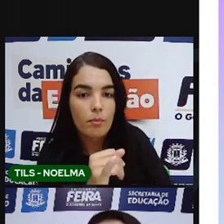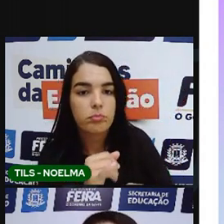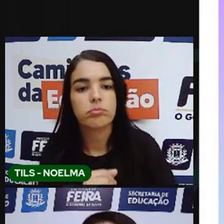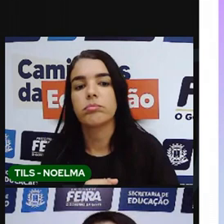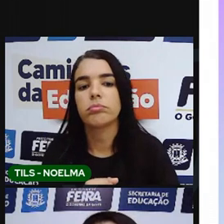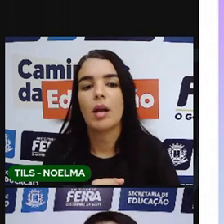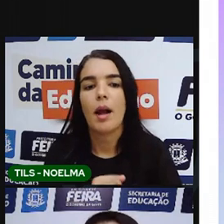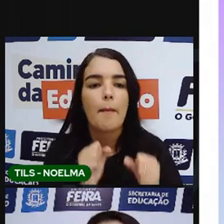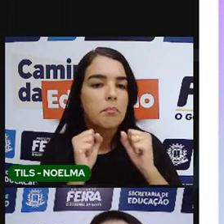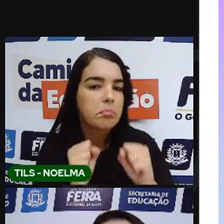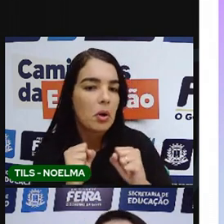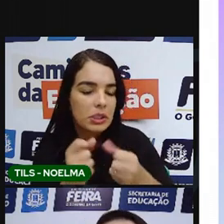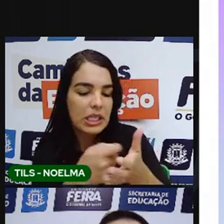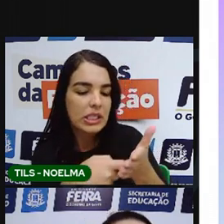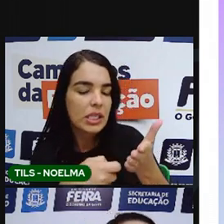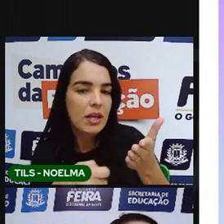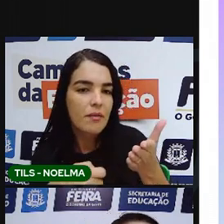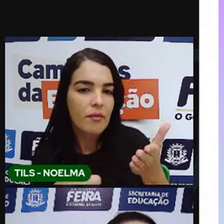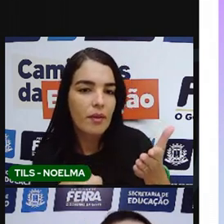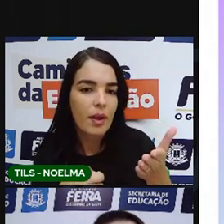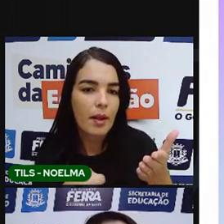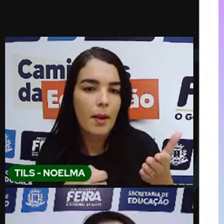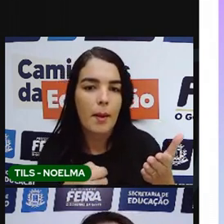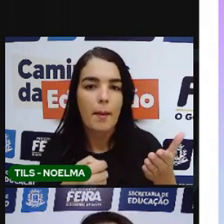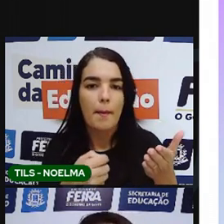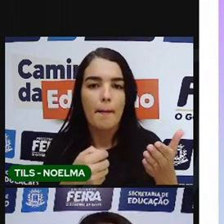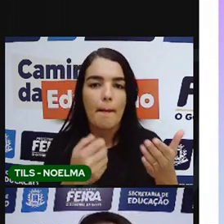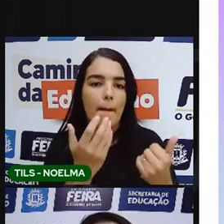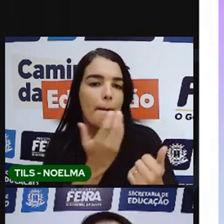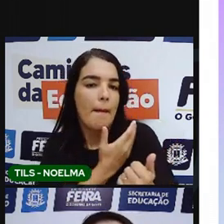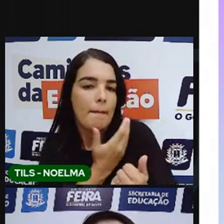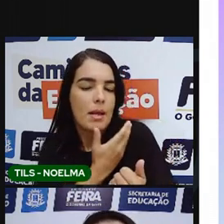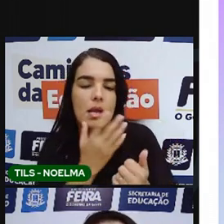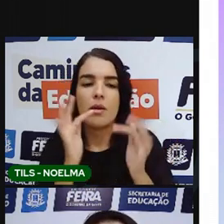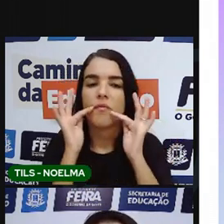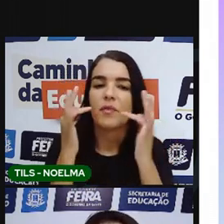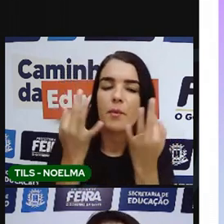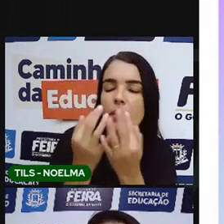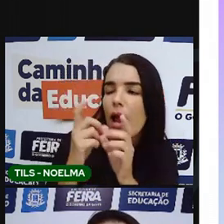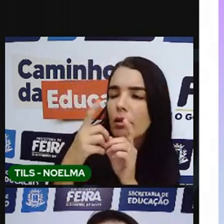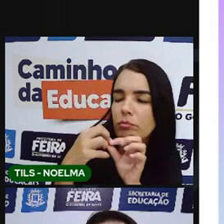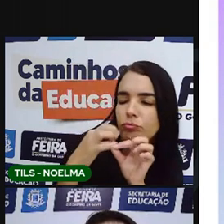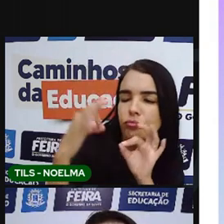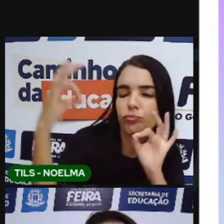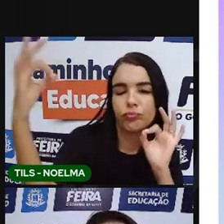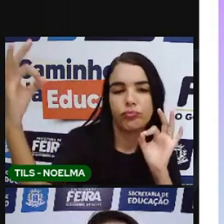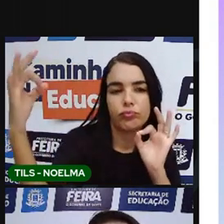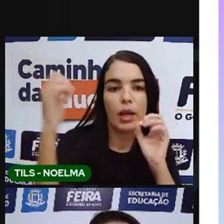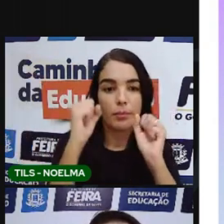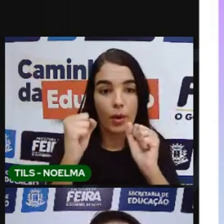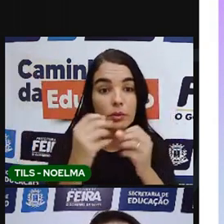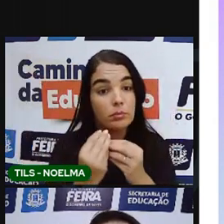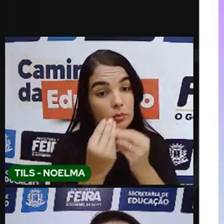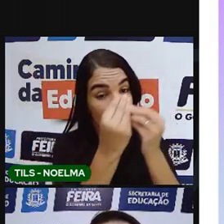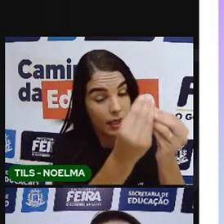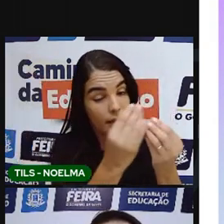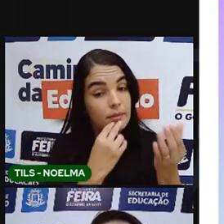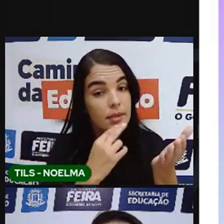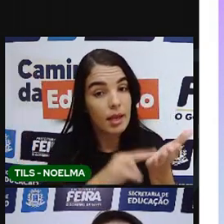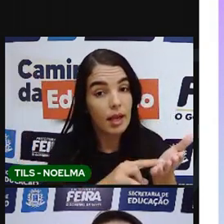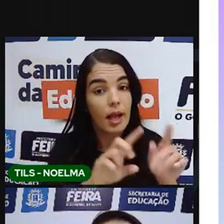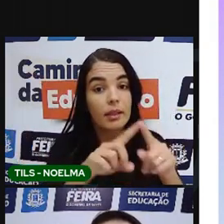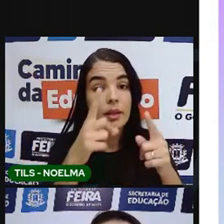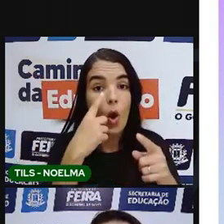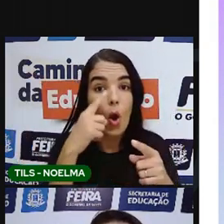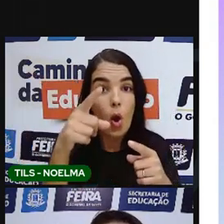Uma carta que você pode escrever para um parente distante, né? E, então, aí em cima, vocês vão colocar o